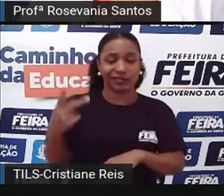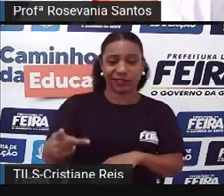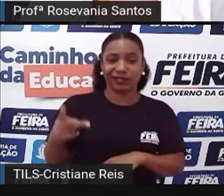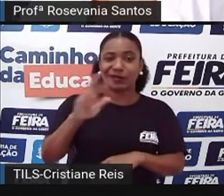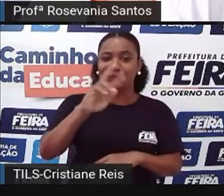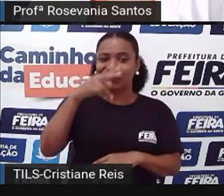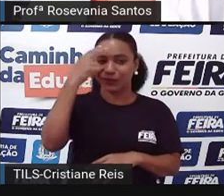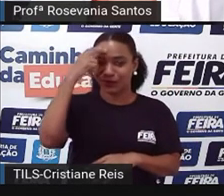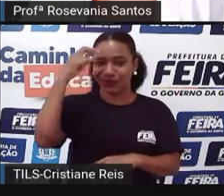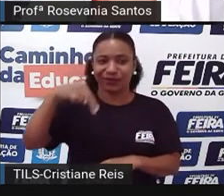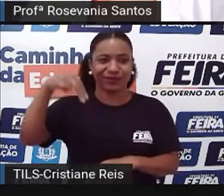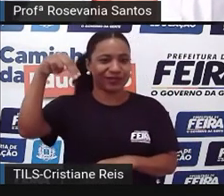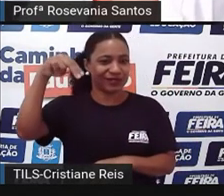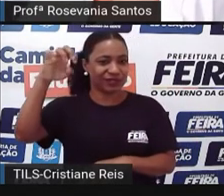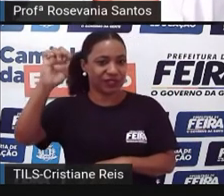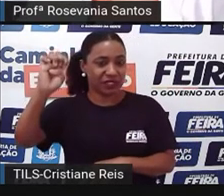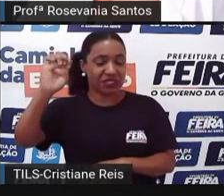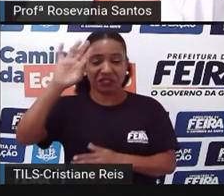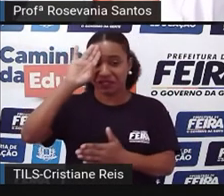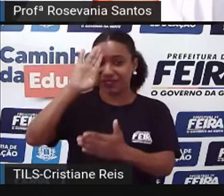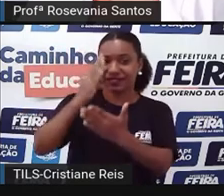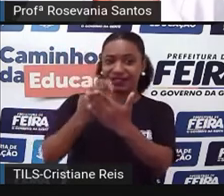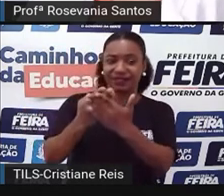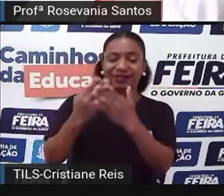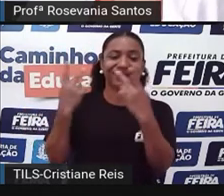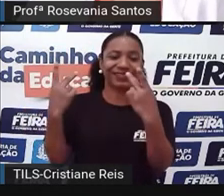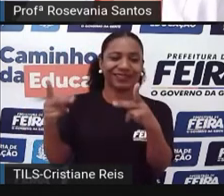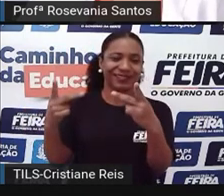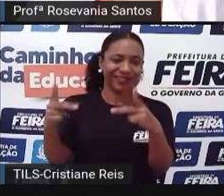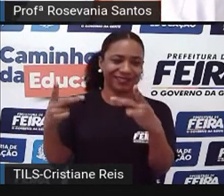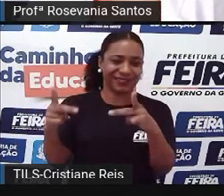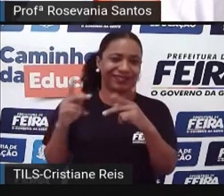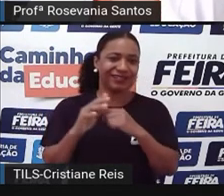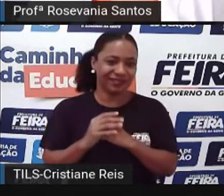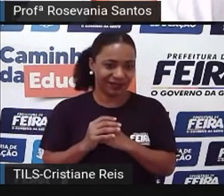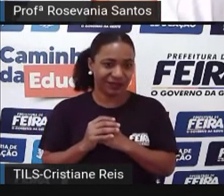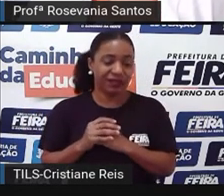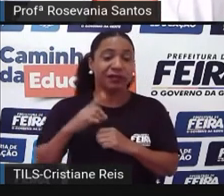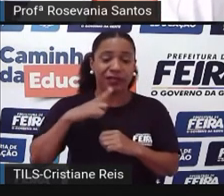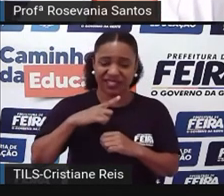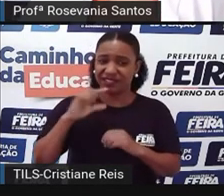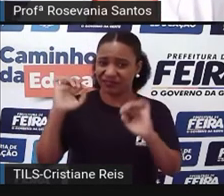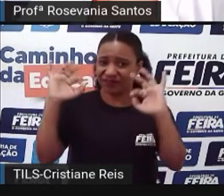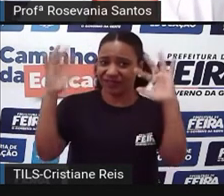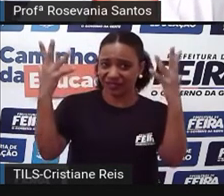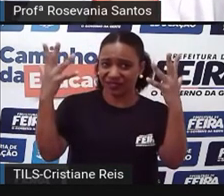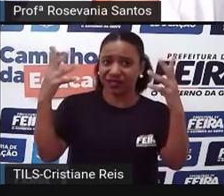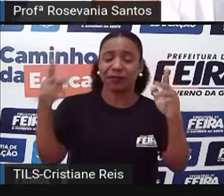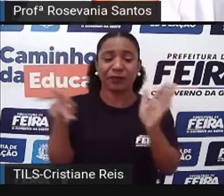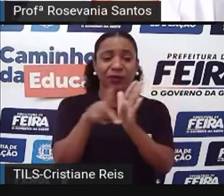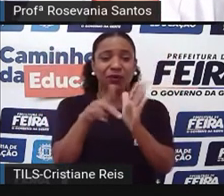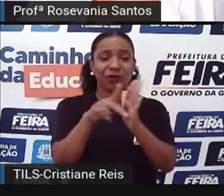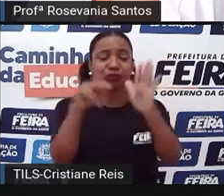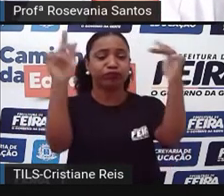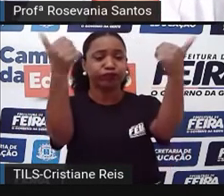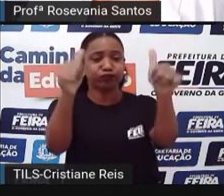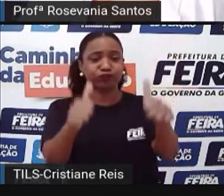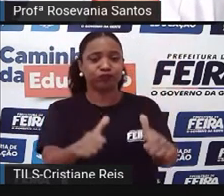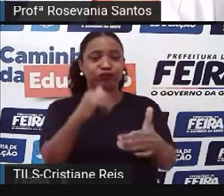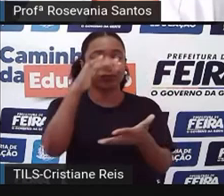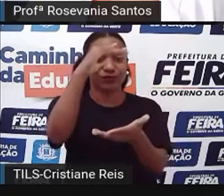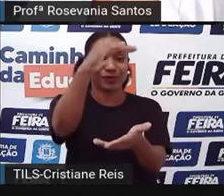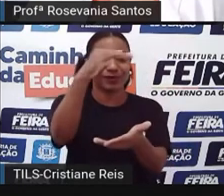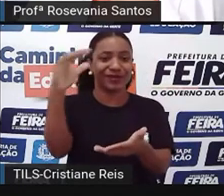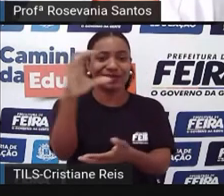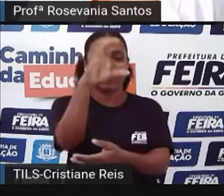representada nessa festa, que quase todas as festas da gente tá atrelada a um santo, né, da igreja católica, e aí a gente vai. E